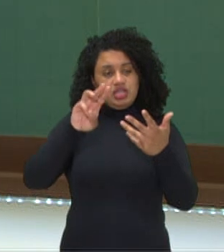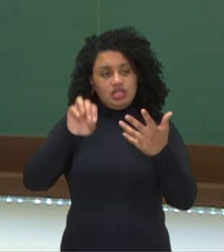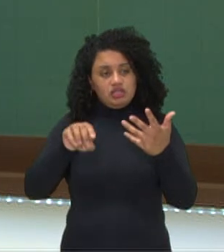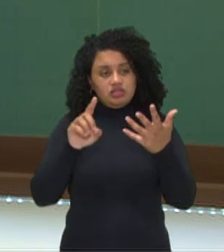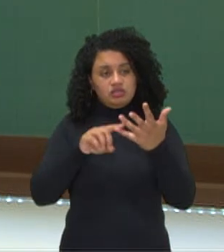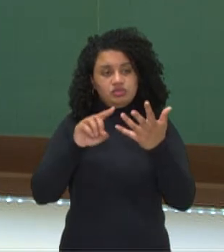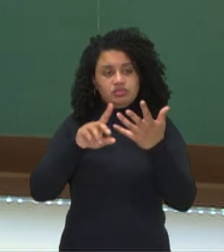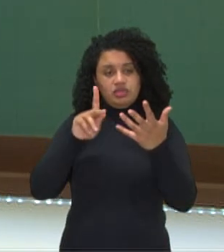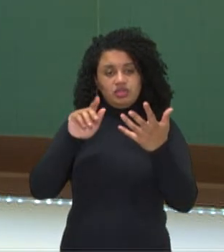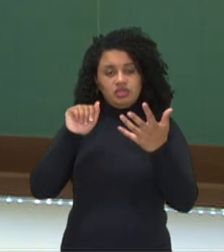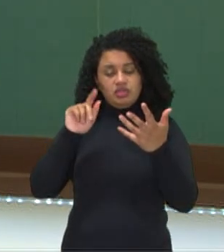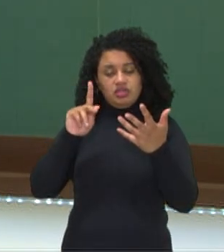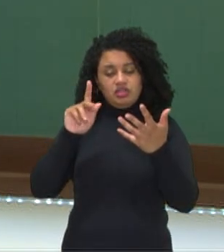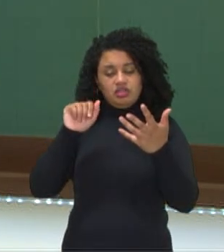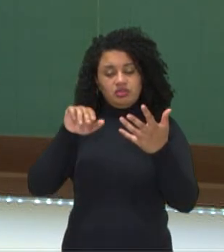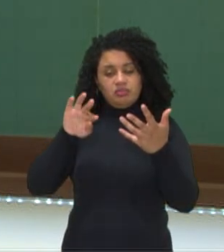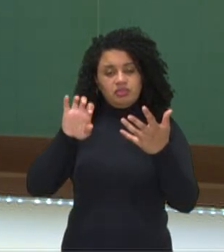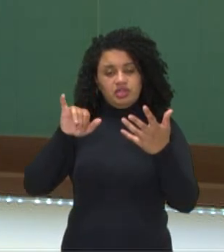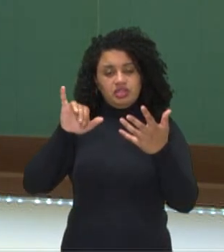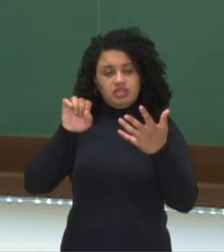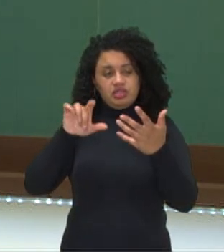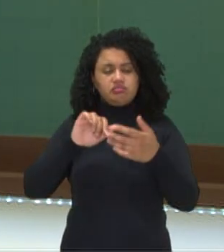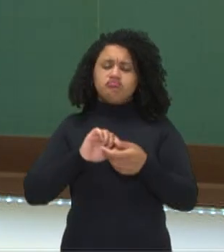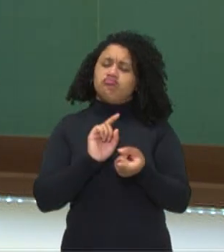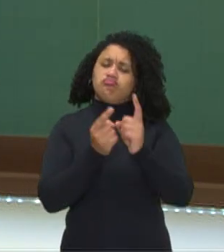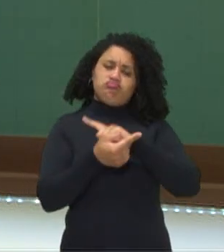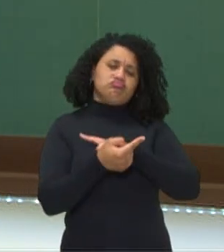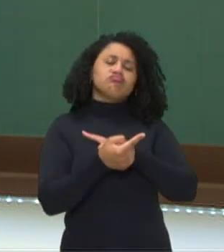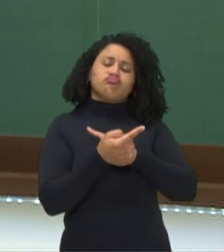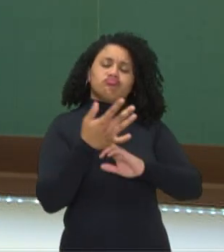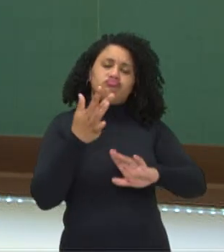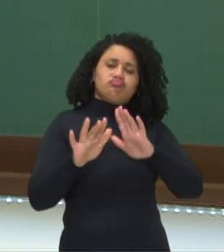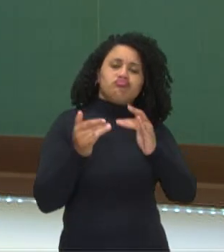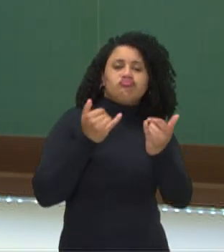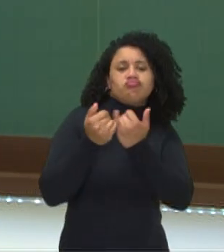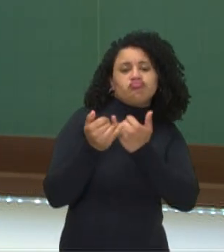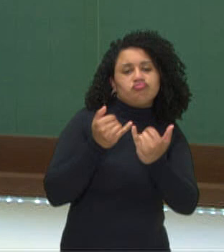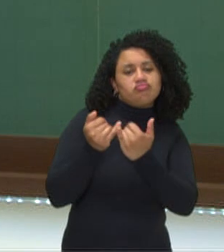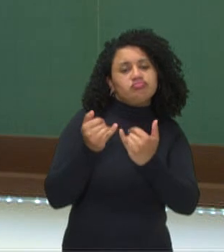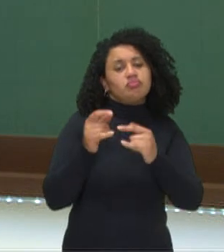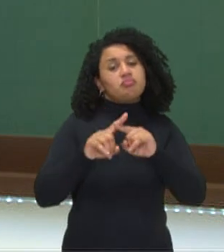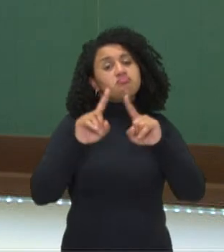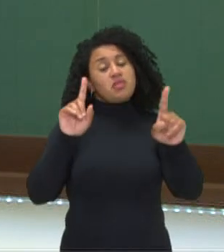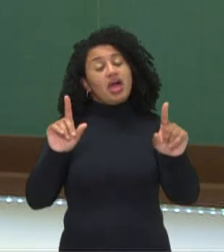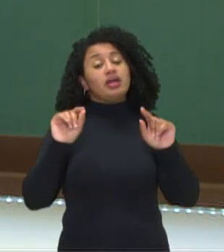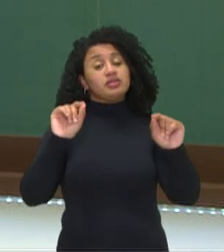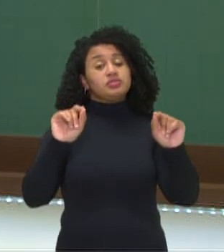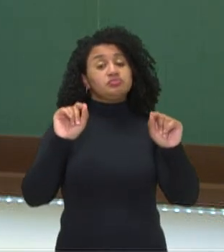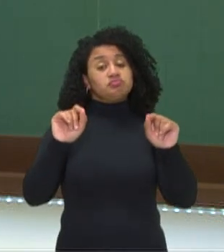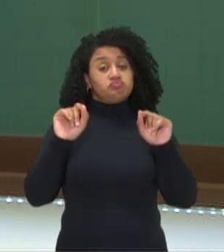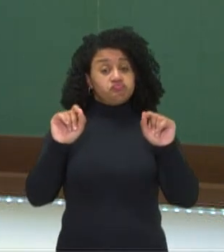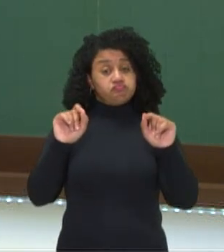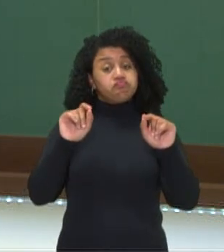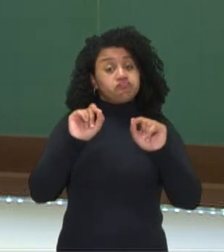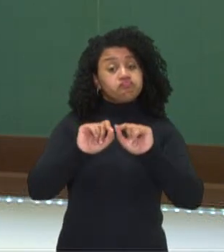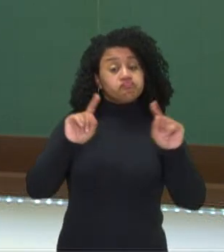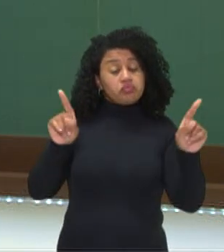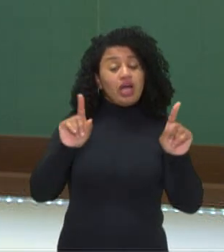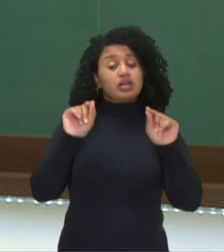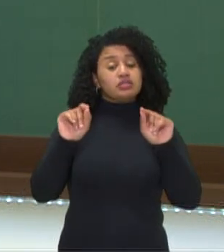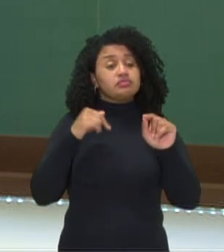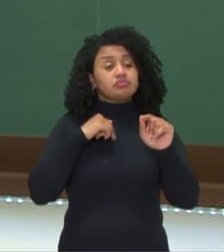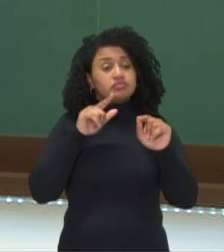são concepções contrastantes, às vezes com semelhanças, mas que consideram esse